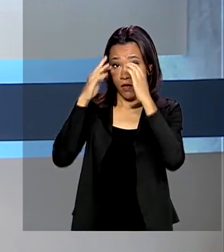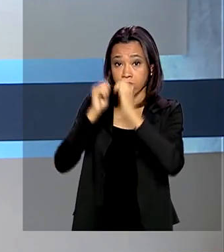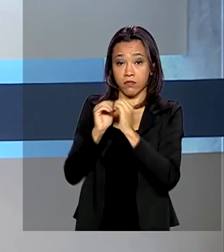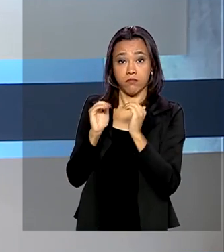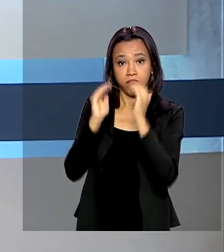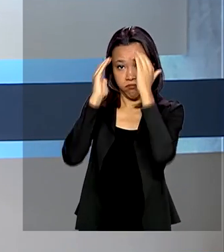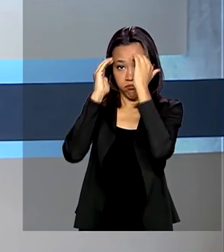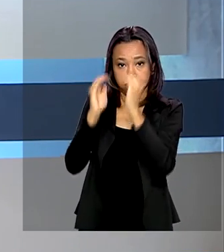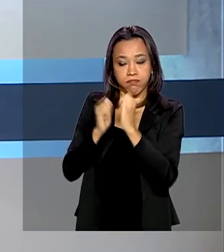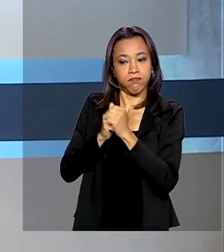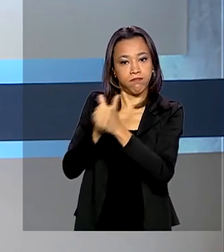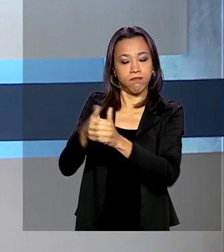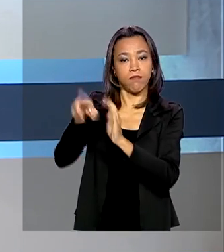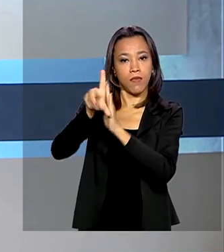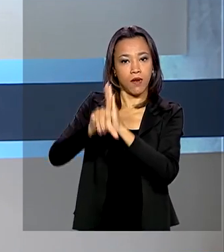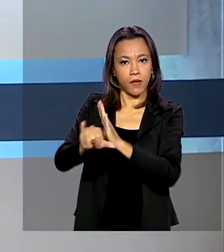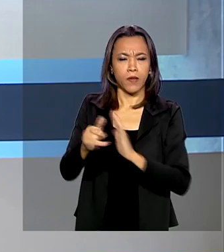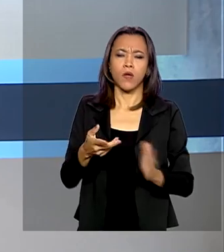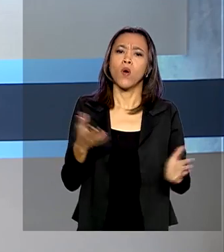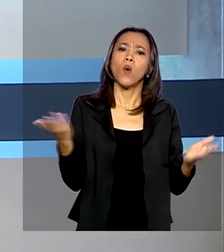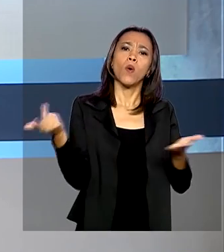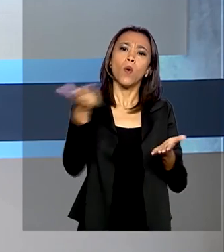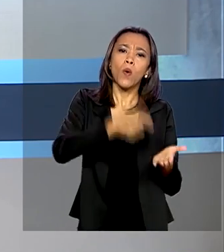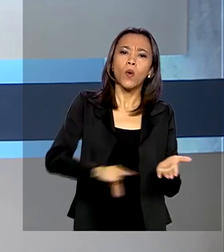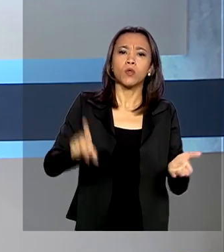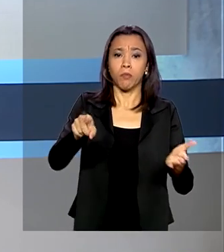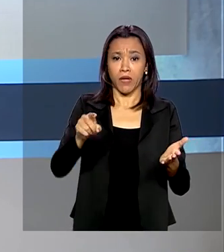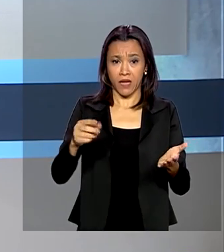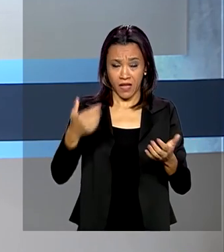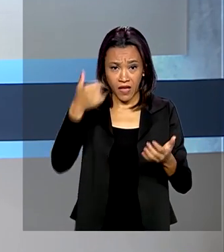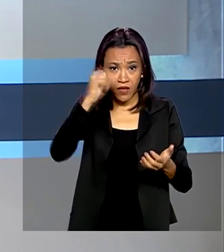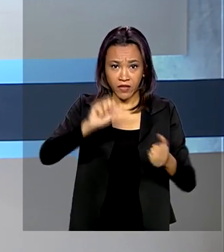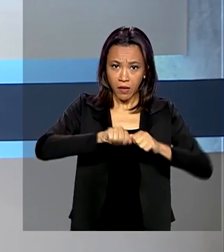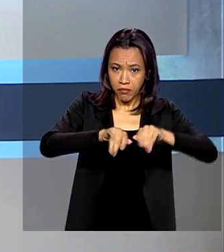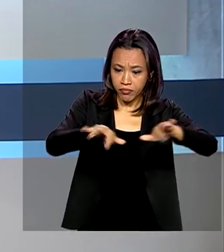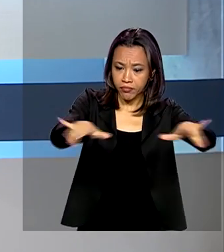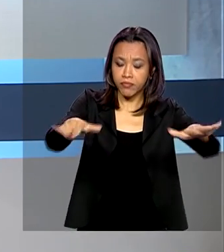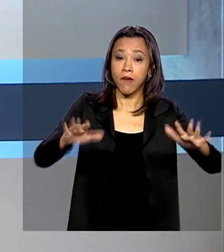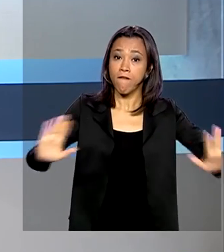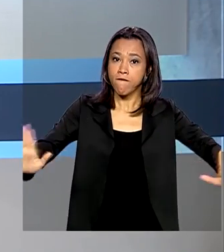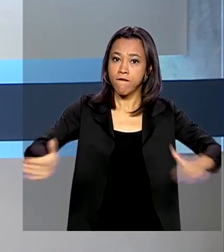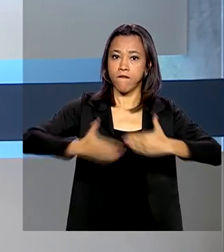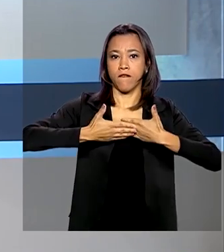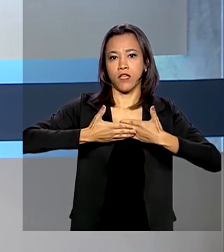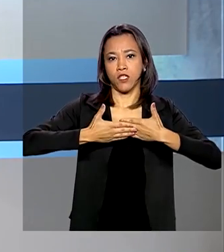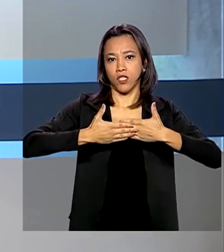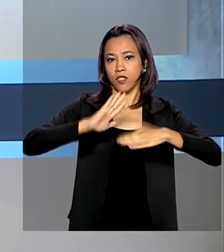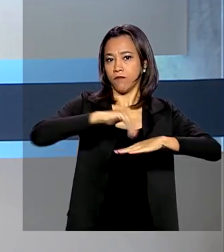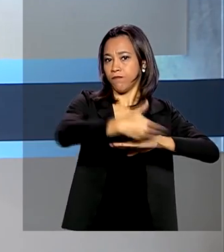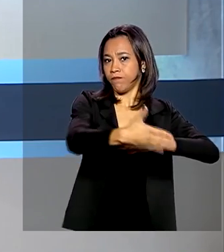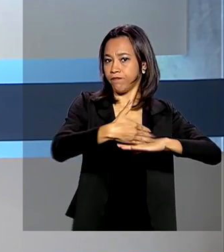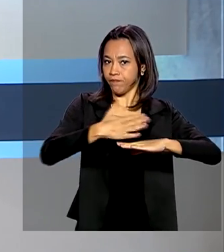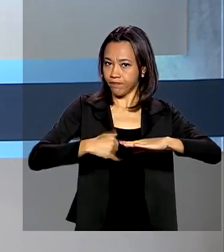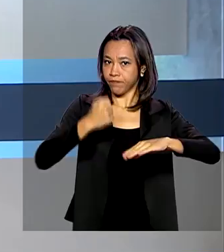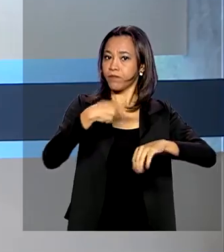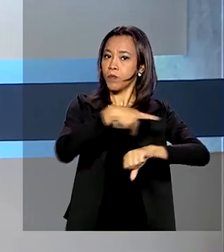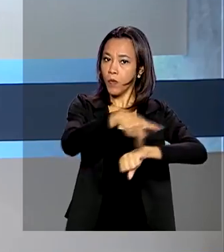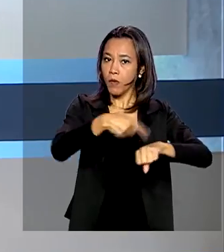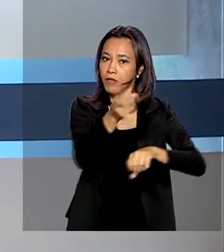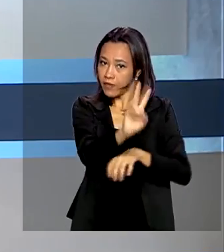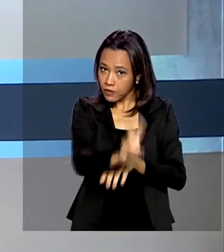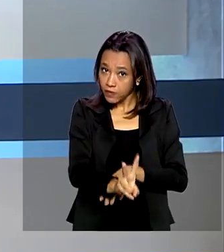frente, para evitar a disseminação da doença, o Brasil fecha parcialmente fronteira com a Venezuela. Cargas e mercadorias estão